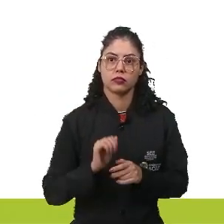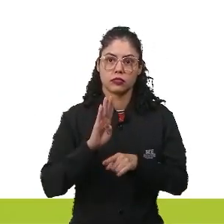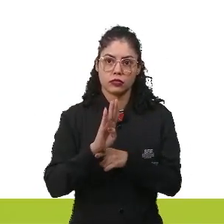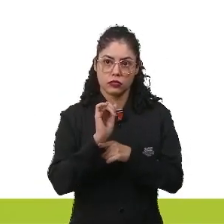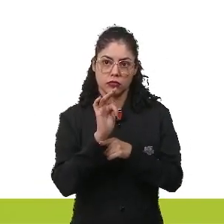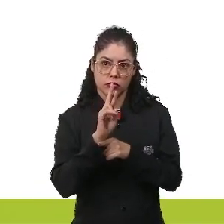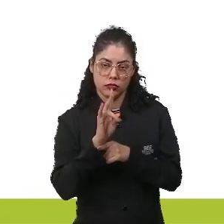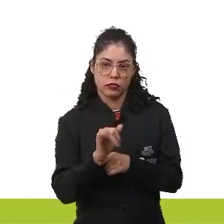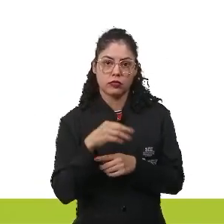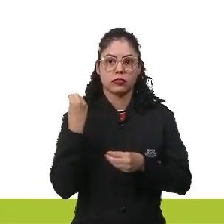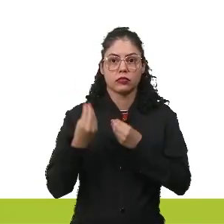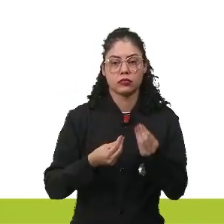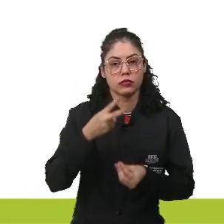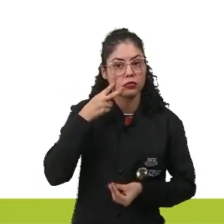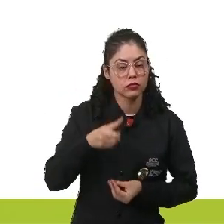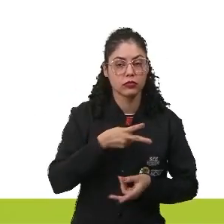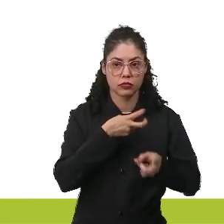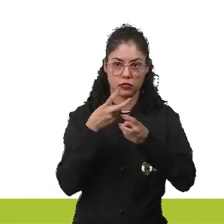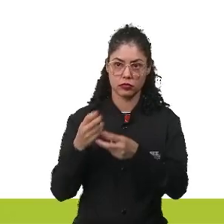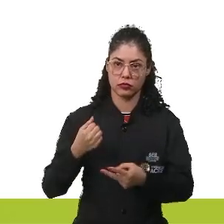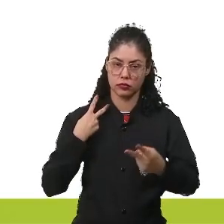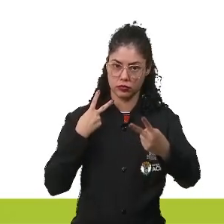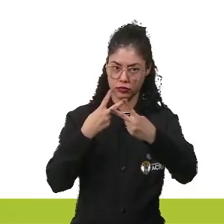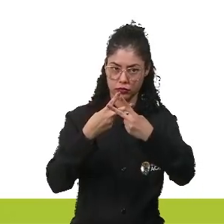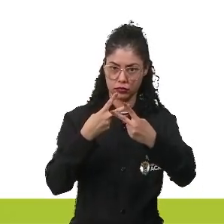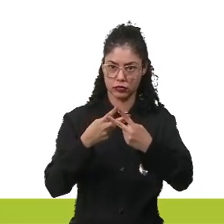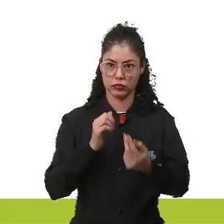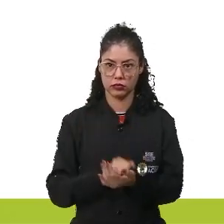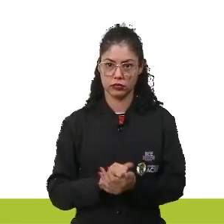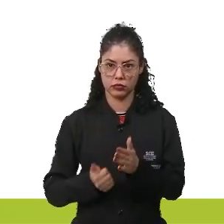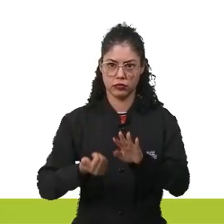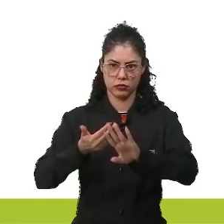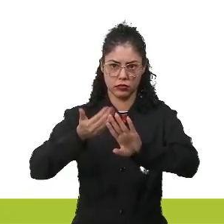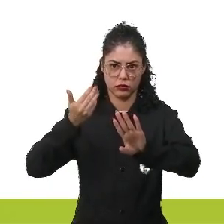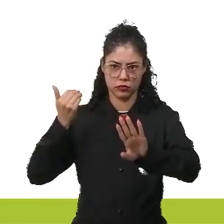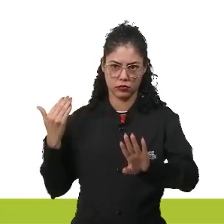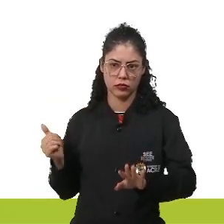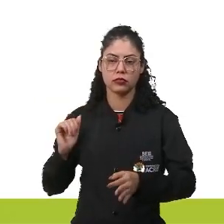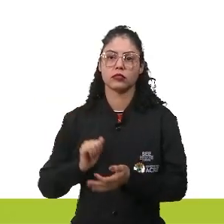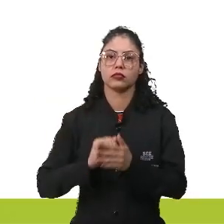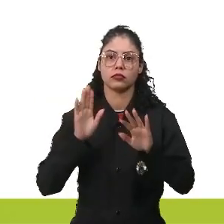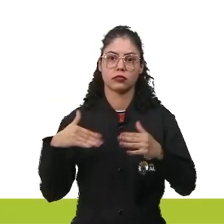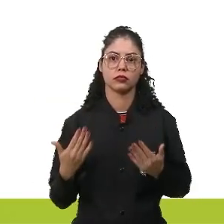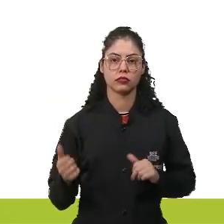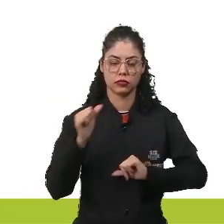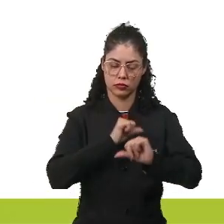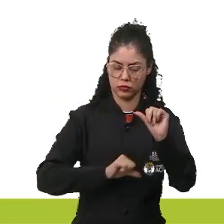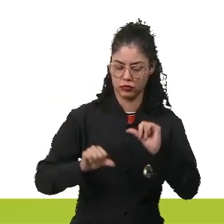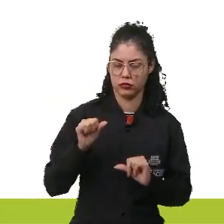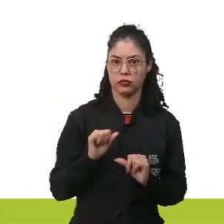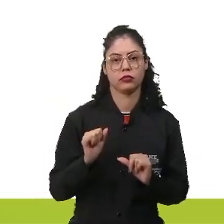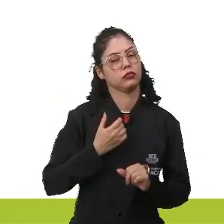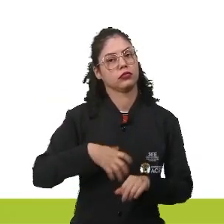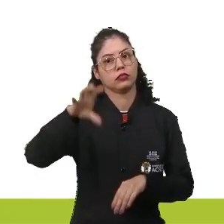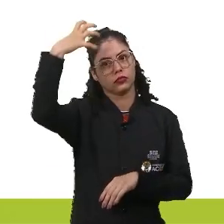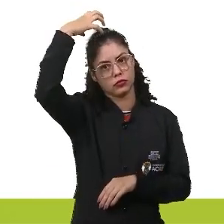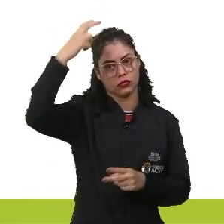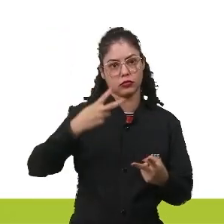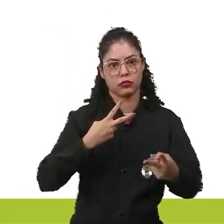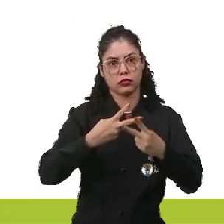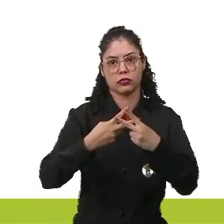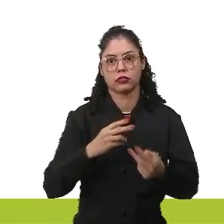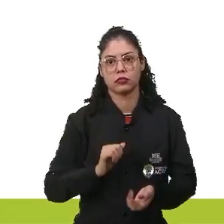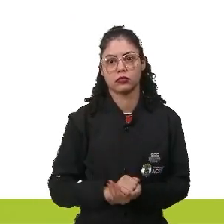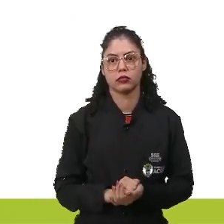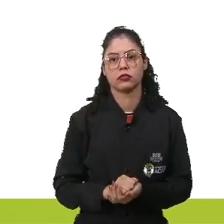A Bastilha, como vocês podem observar, era uma prisão milenar, muito antiga, na qual os opositores dos reis sempre eram presos.